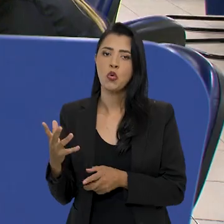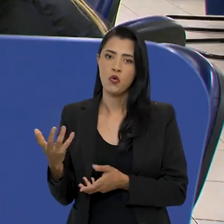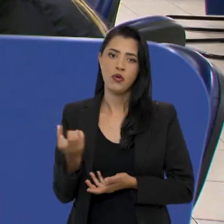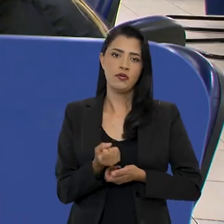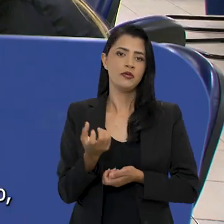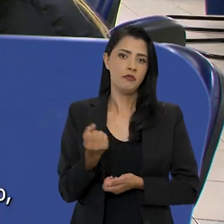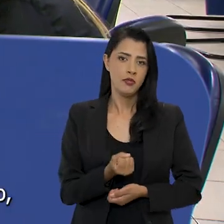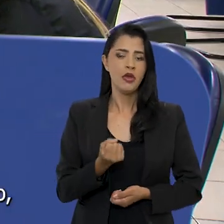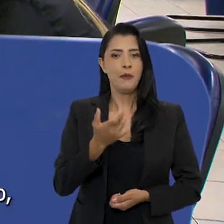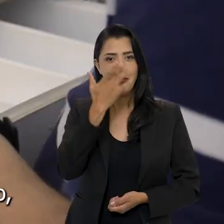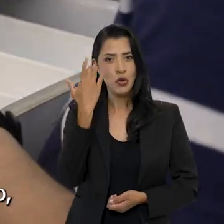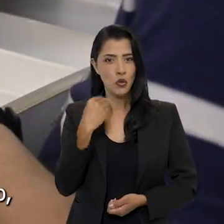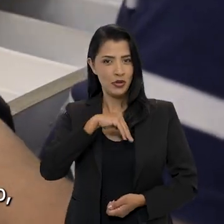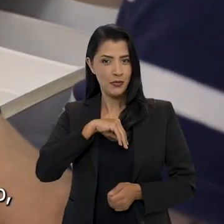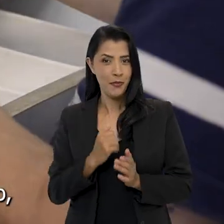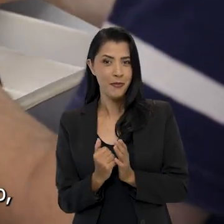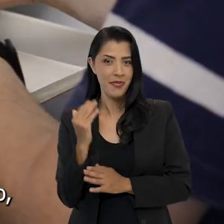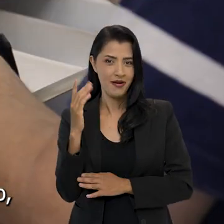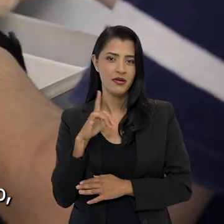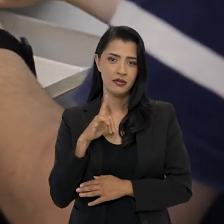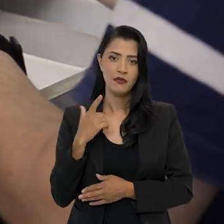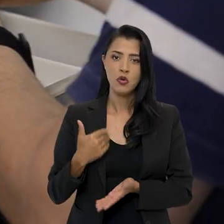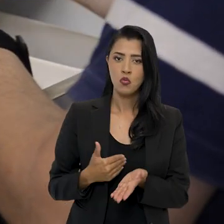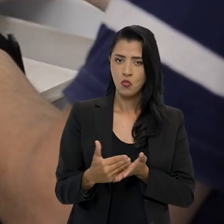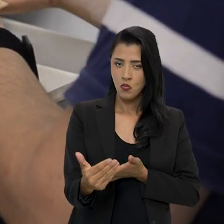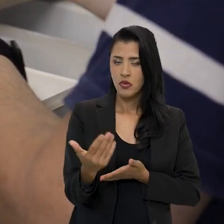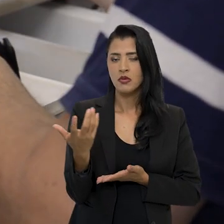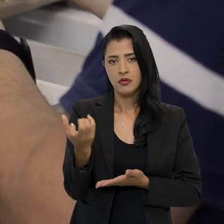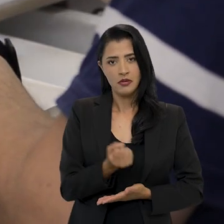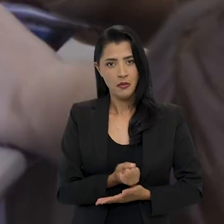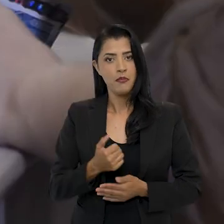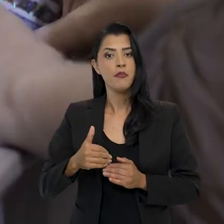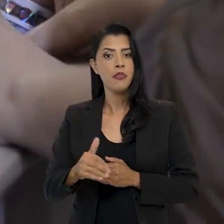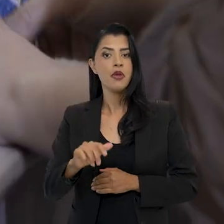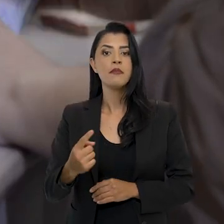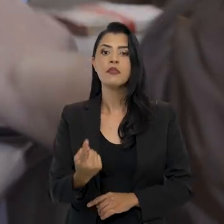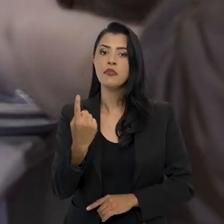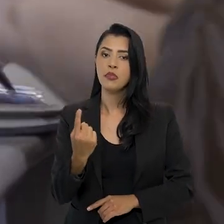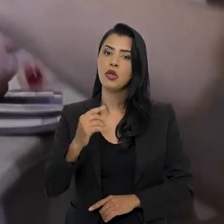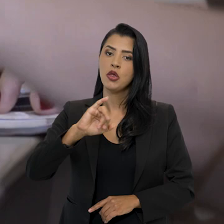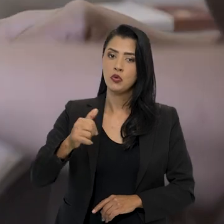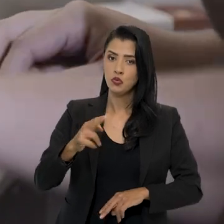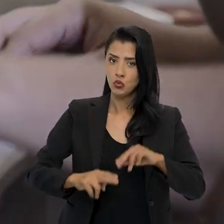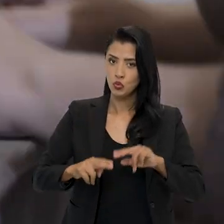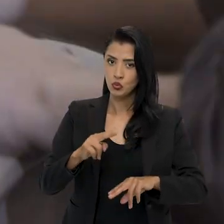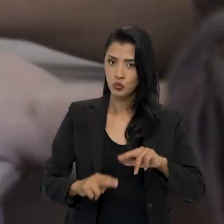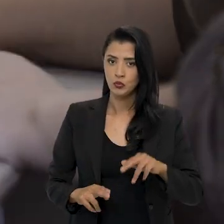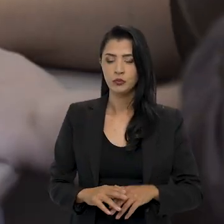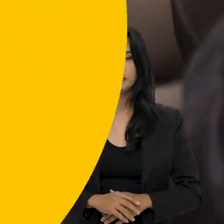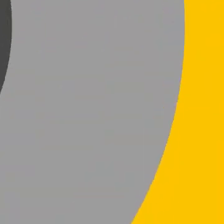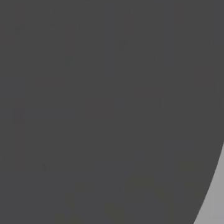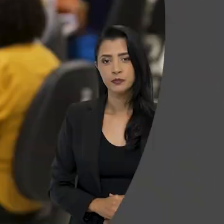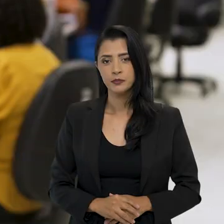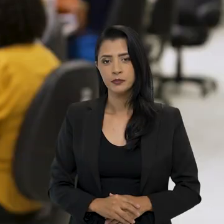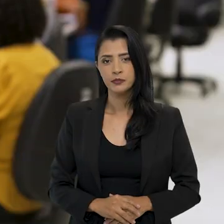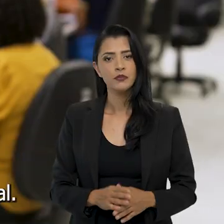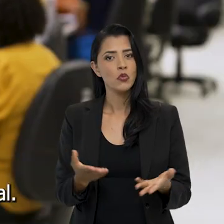receber o dinheiro. Quem ganha acima de um salário mínimo vai começar a receber a partir de 1º de junho.